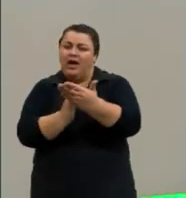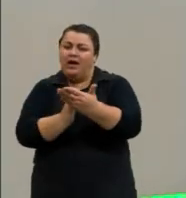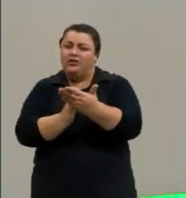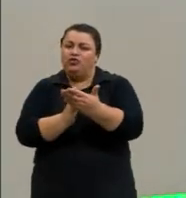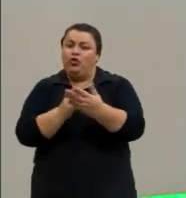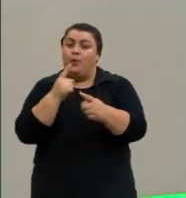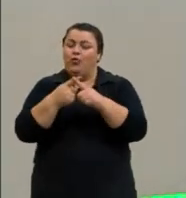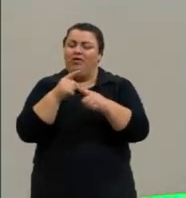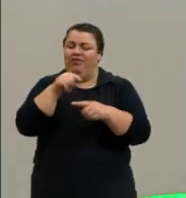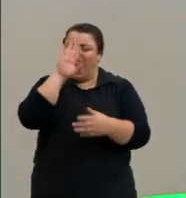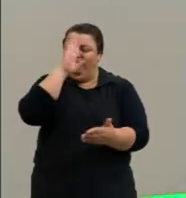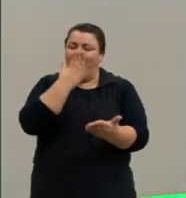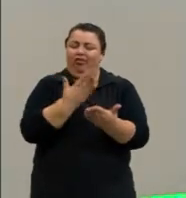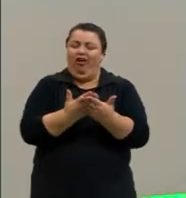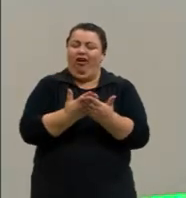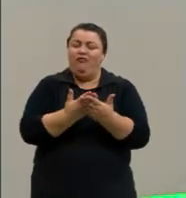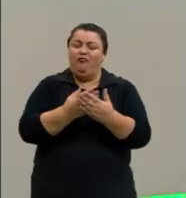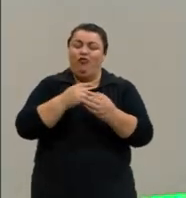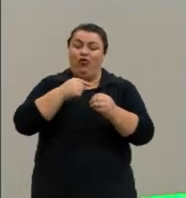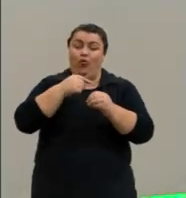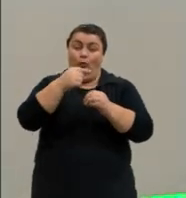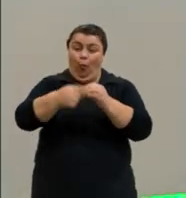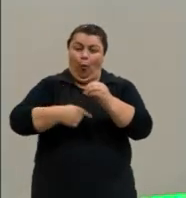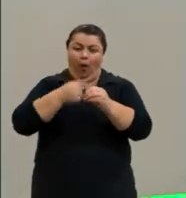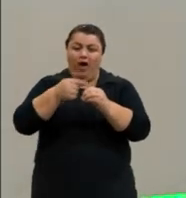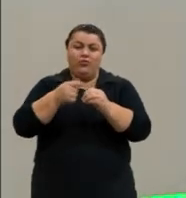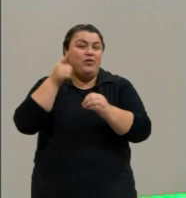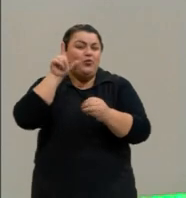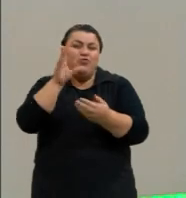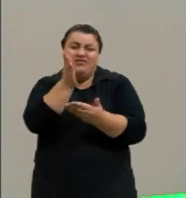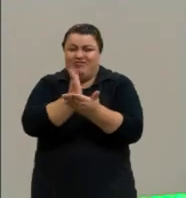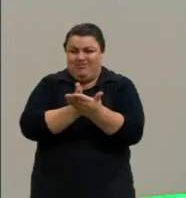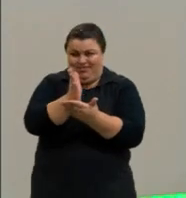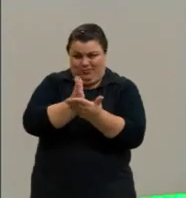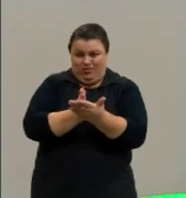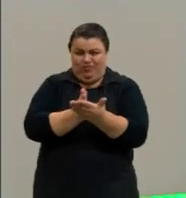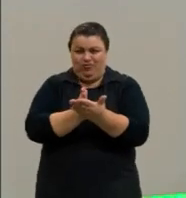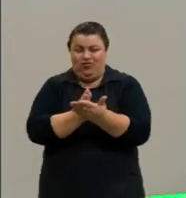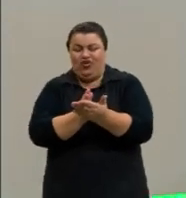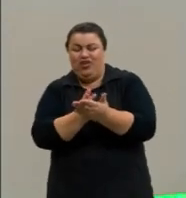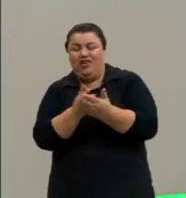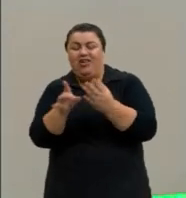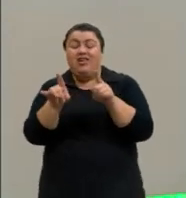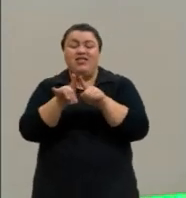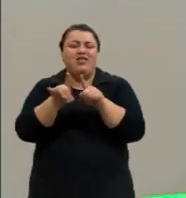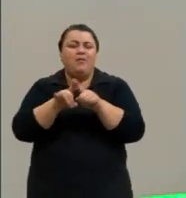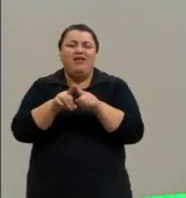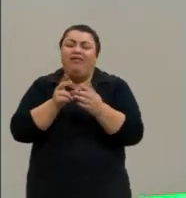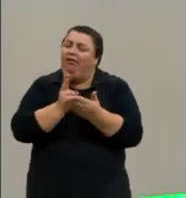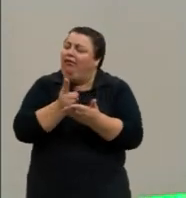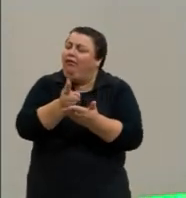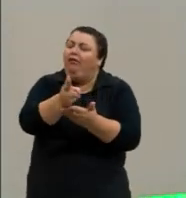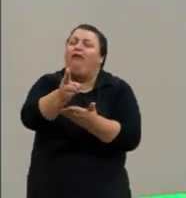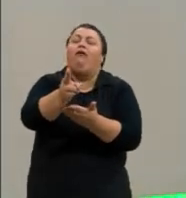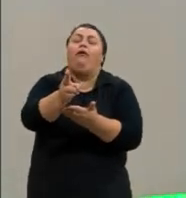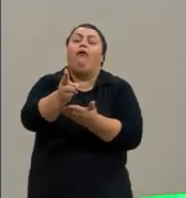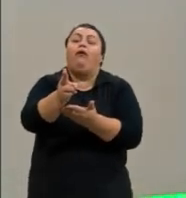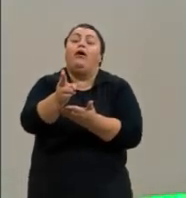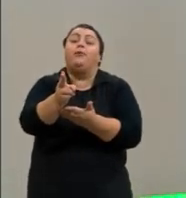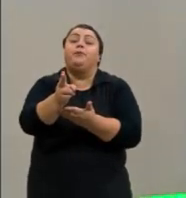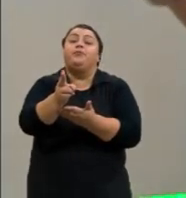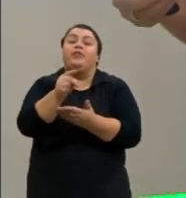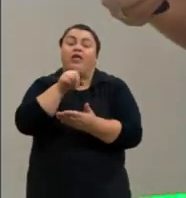acreditavam que o átomo era indivisível, ele não podia se partir. E também que ele era eterno. Eles